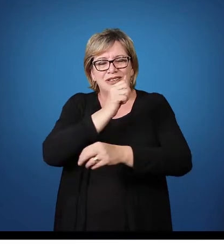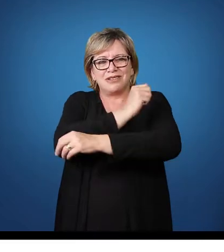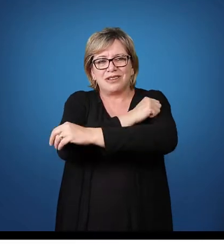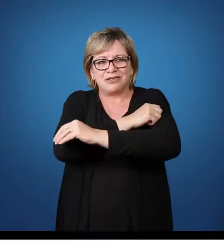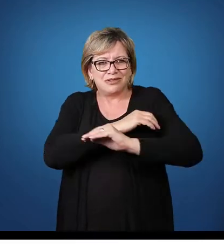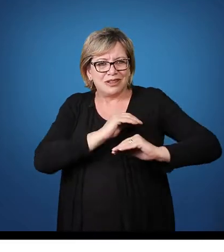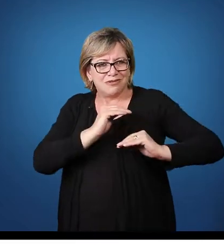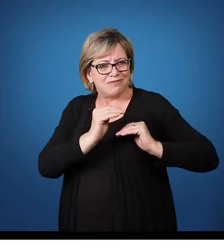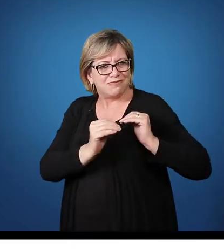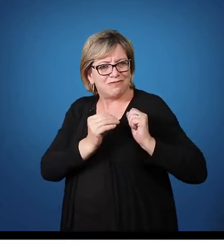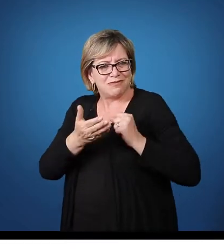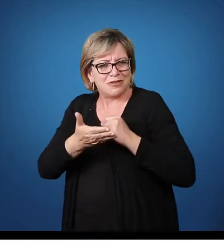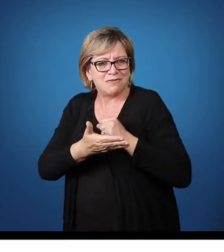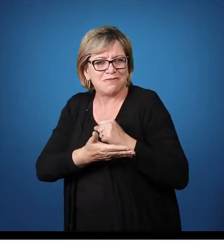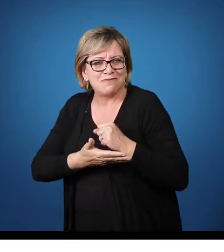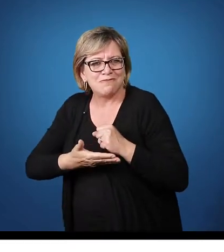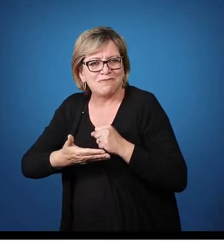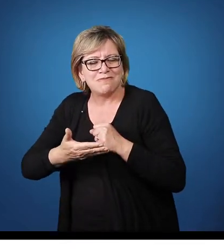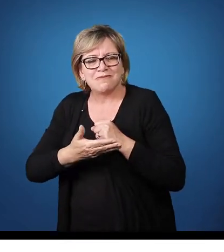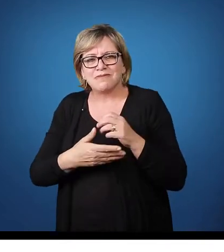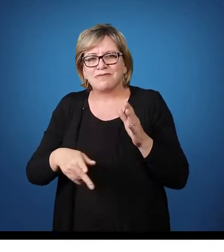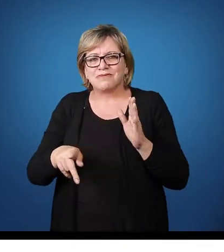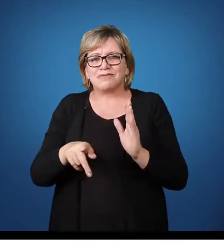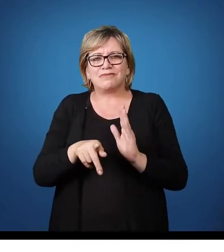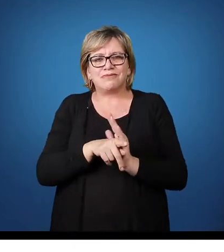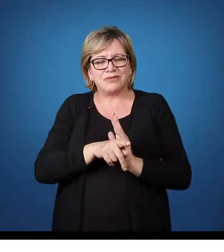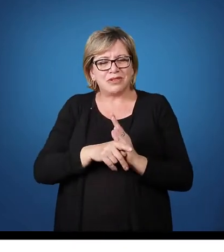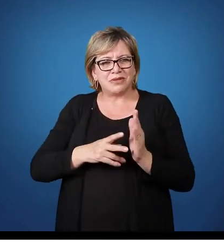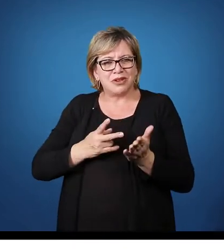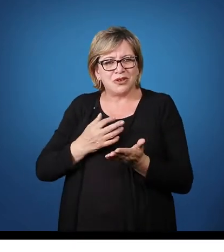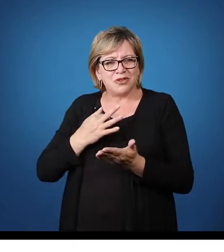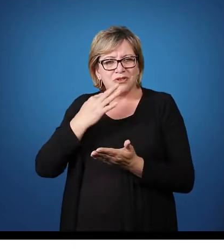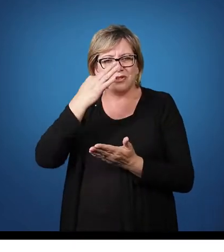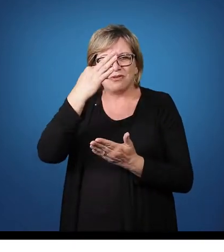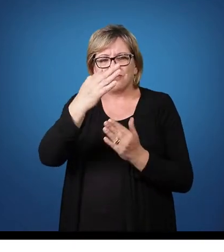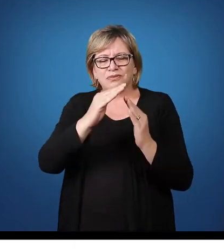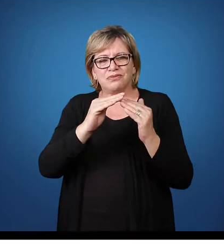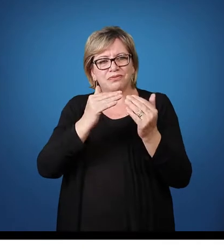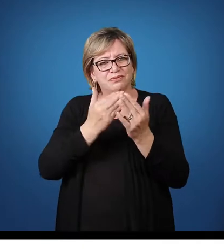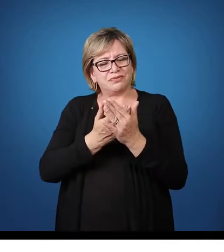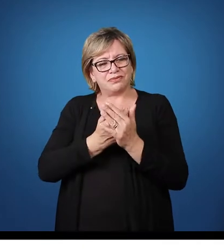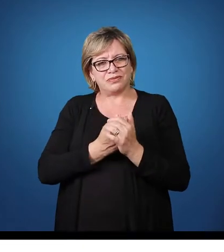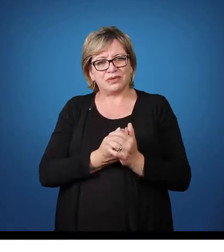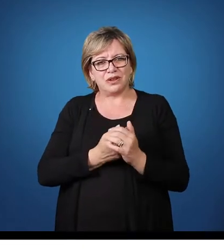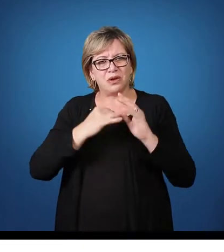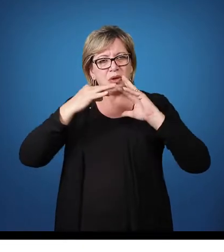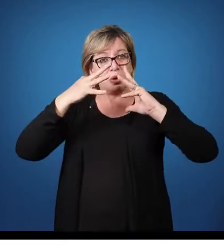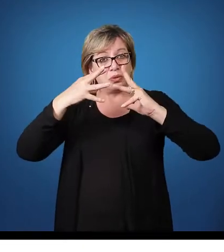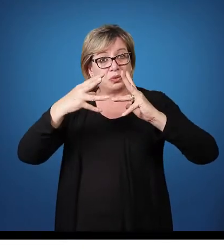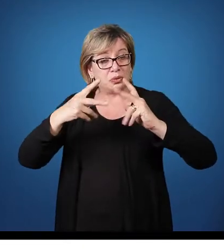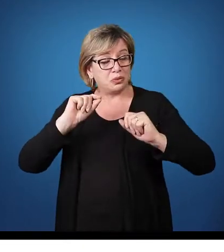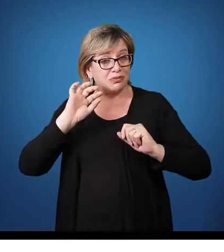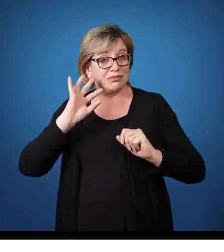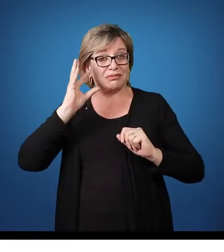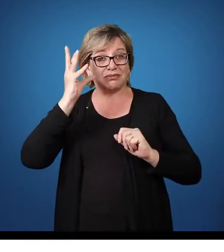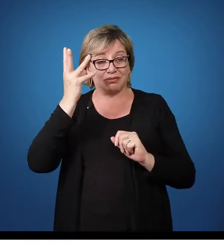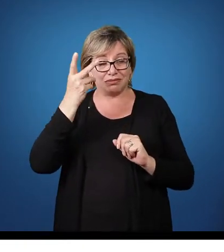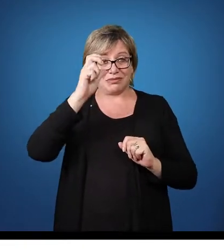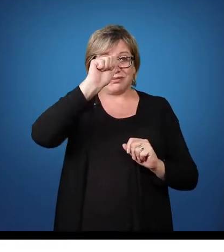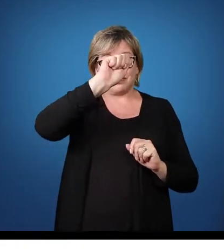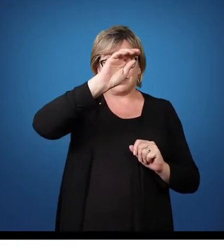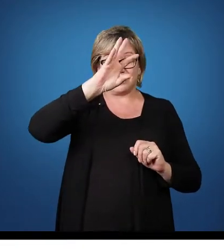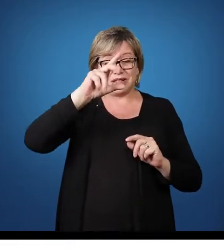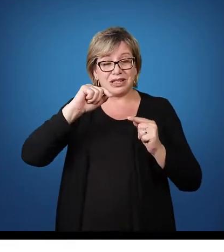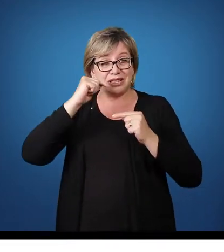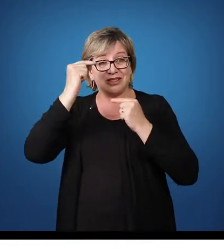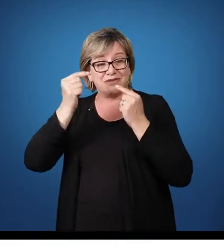construindo todas as bases para o segmento da sua escolarização. Então, tudo o que acontece nessa fase vai se refletir aí